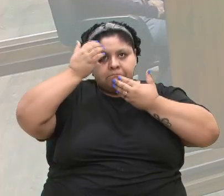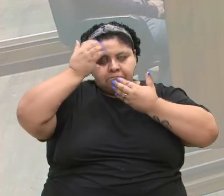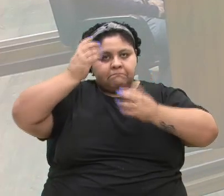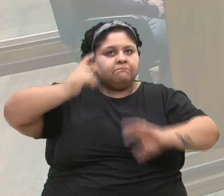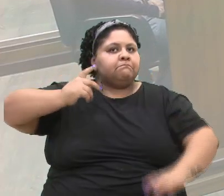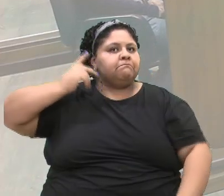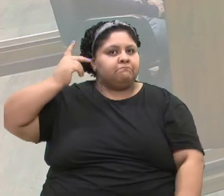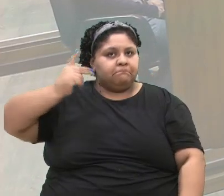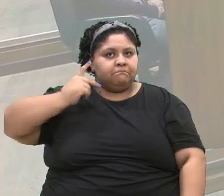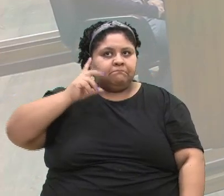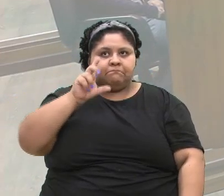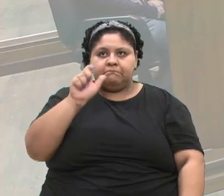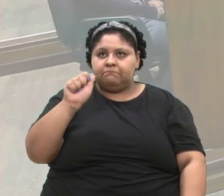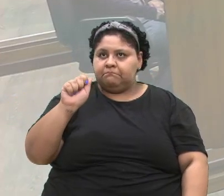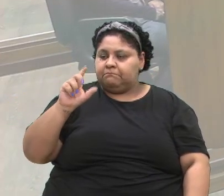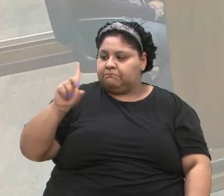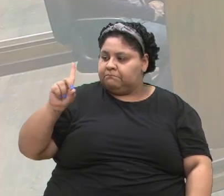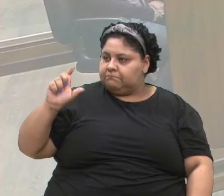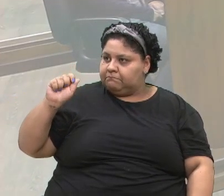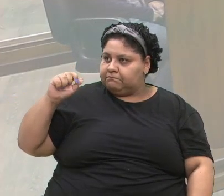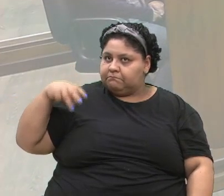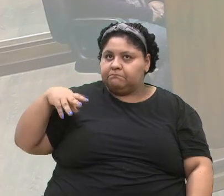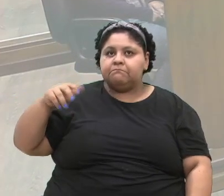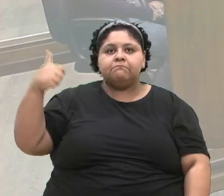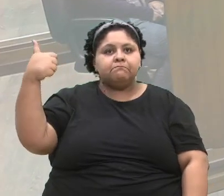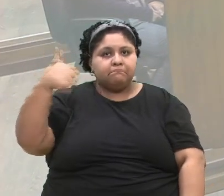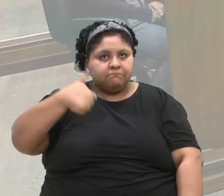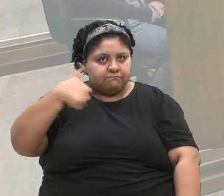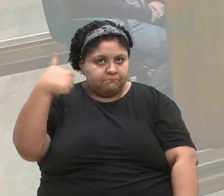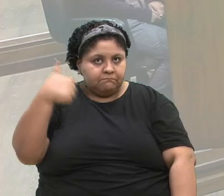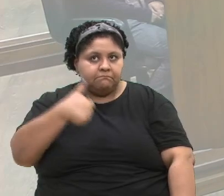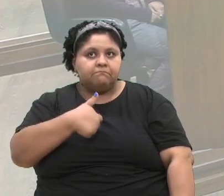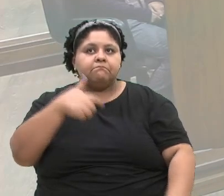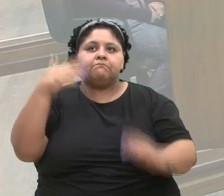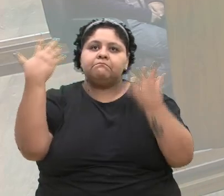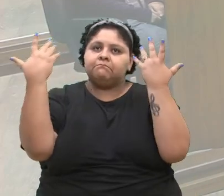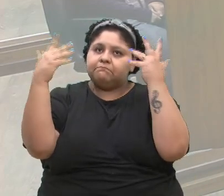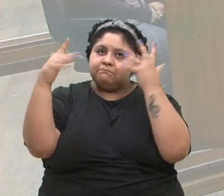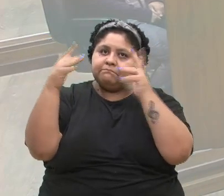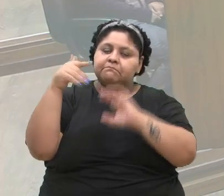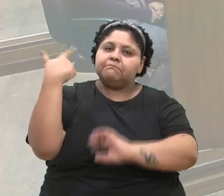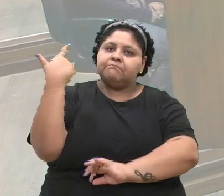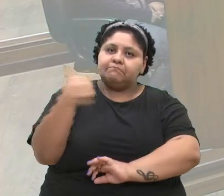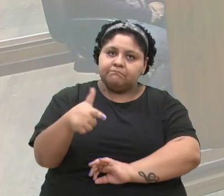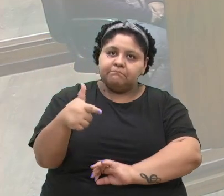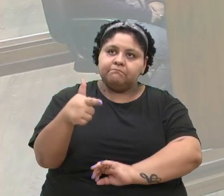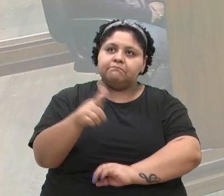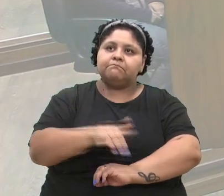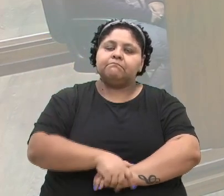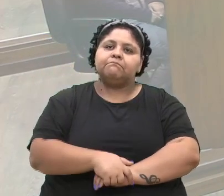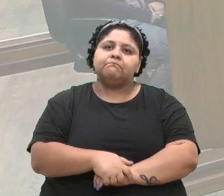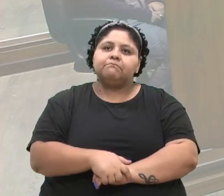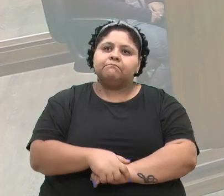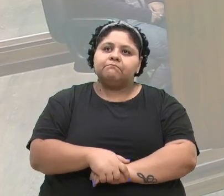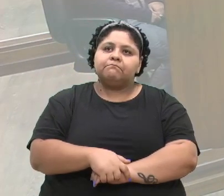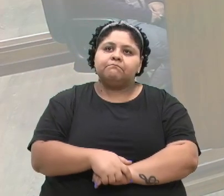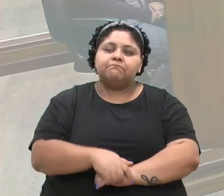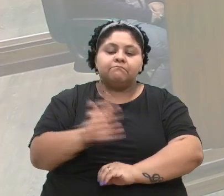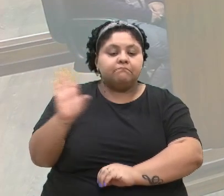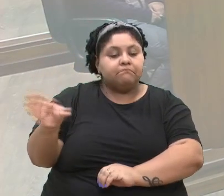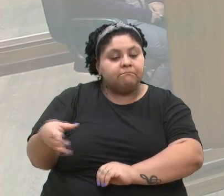vereador Adam Heck. Primeiramente, parabenizar mais uma vez pela